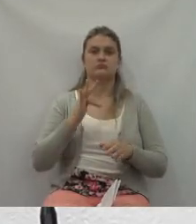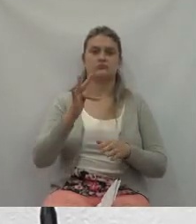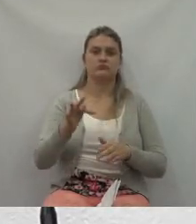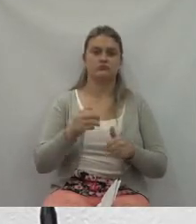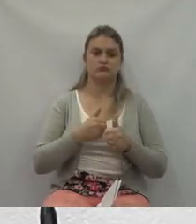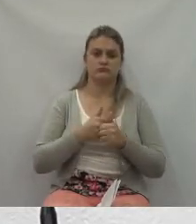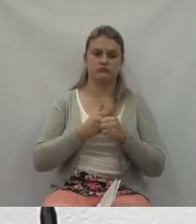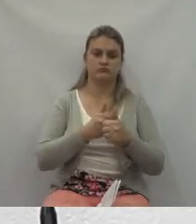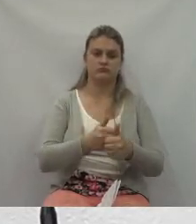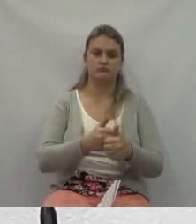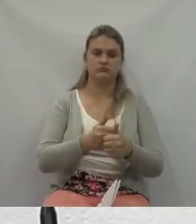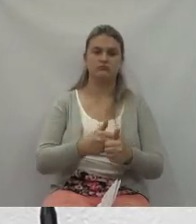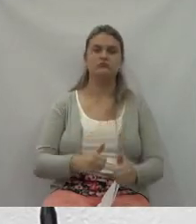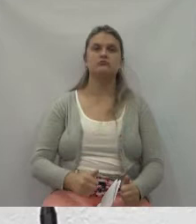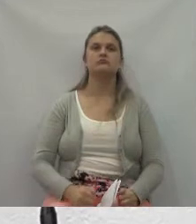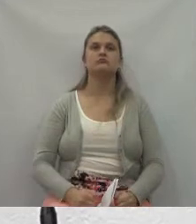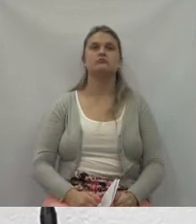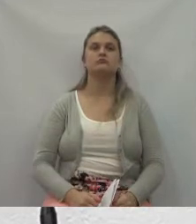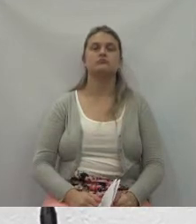para nos ajudar.